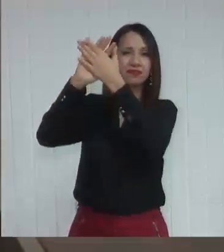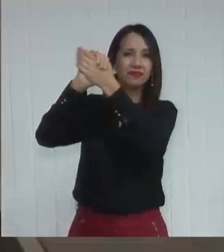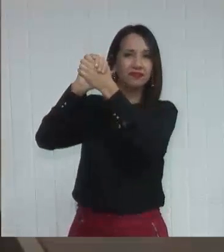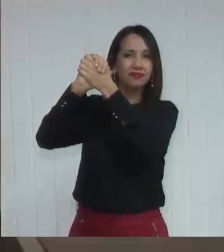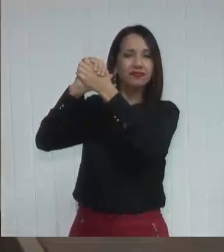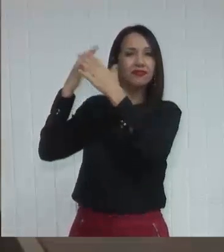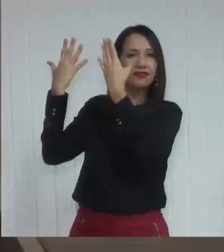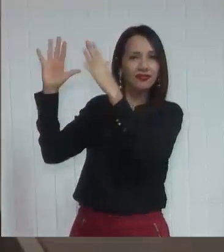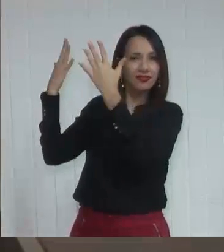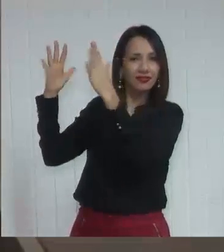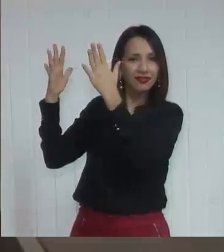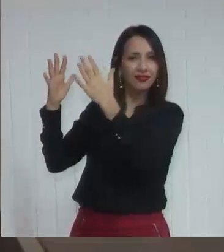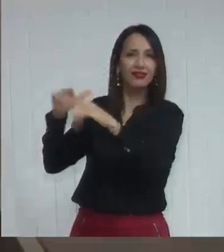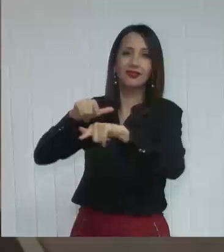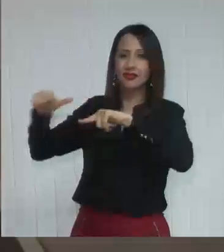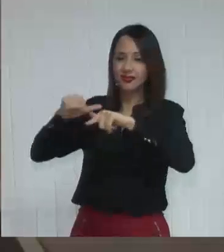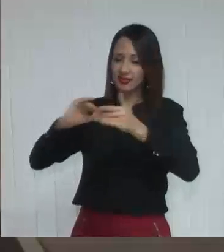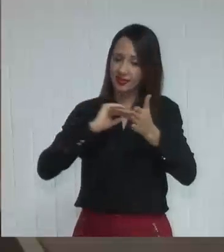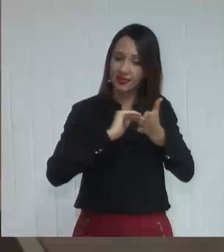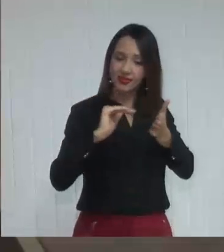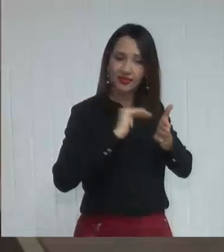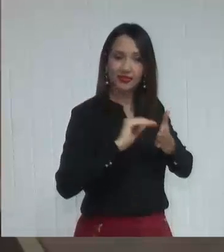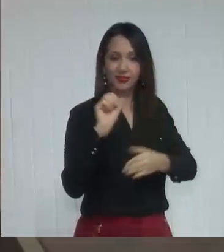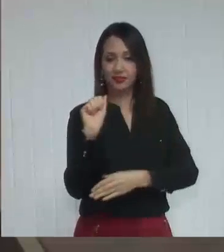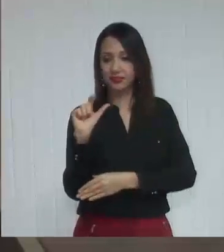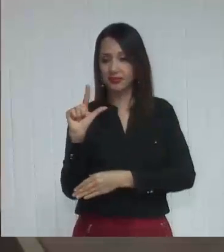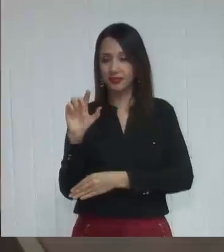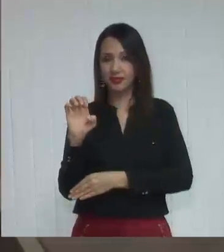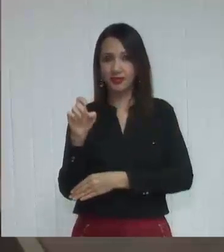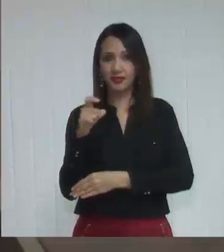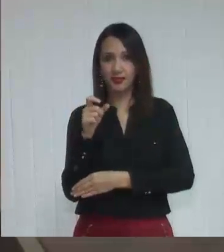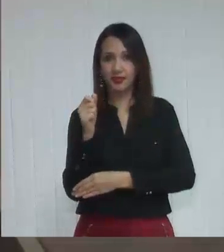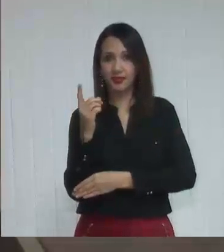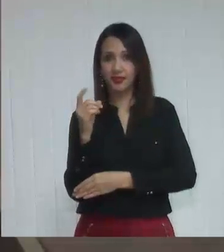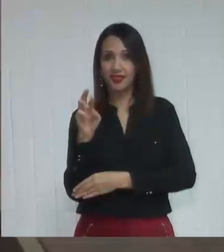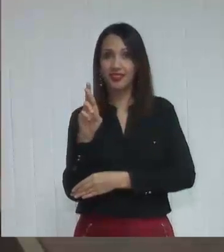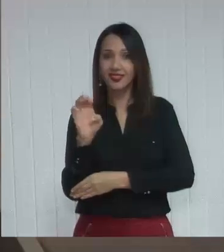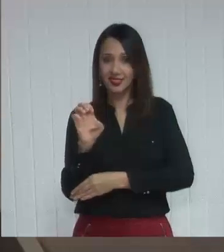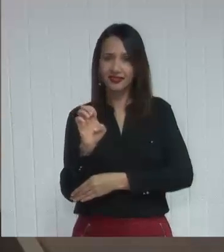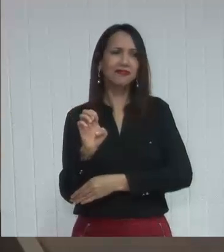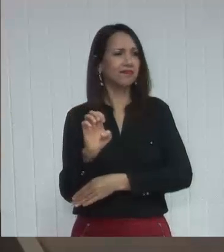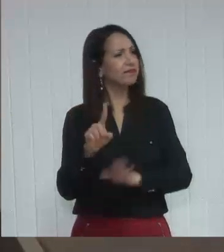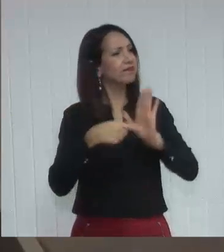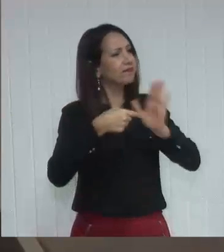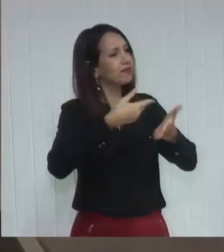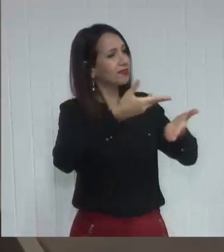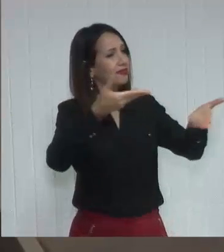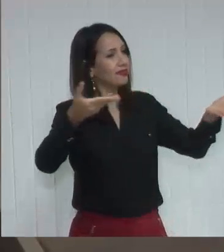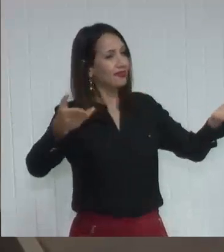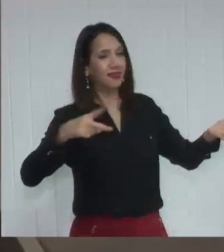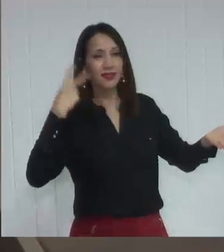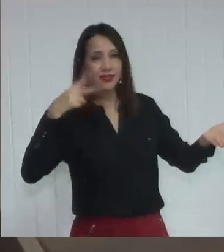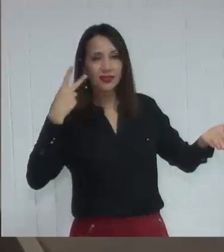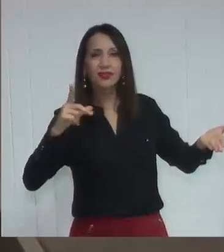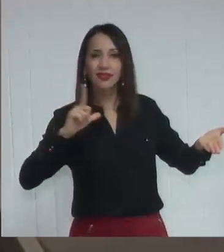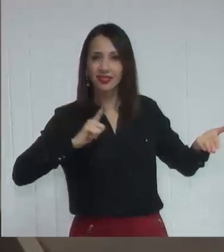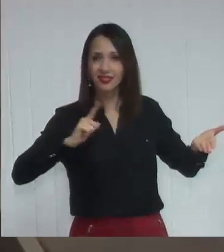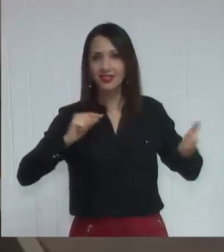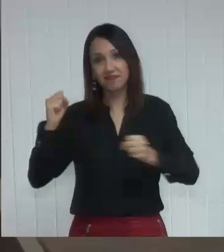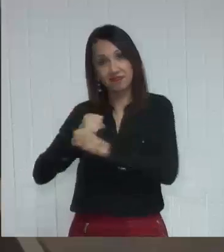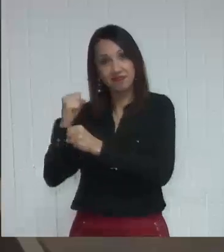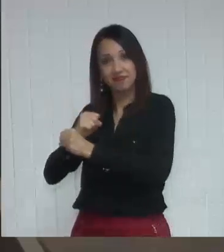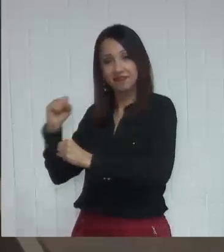trabalho do secretário Alexandre Viola, como eu disse, veio aqui para mostrar para os vereadores o que vai ser